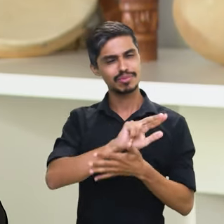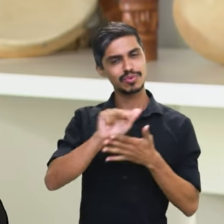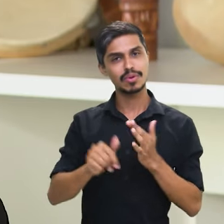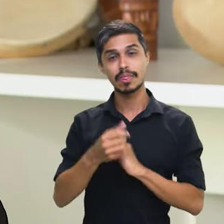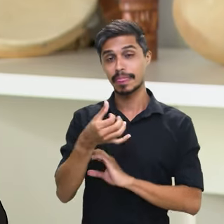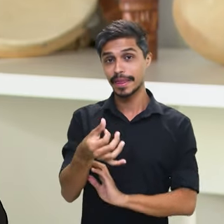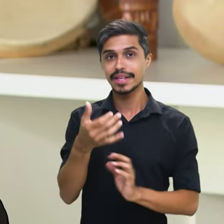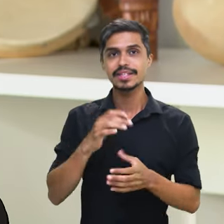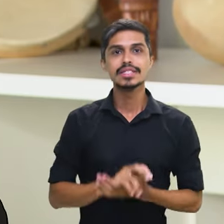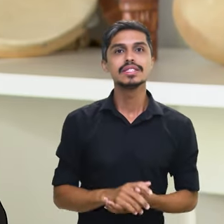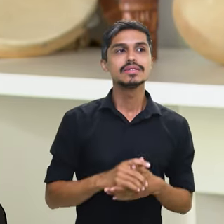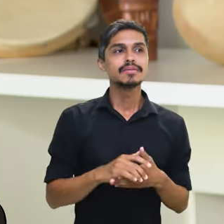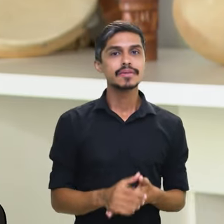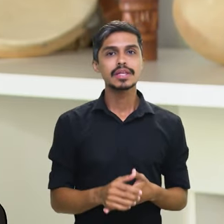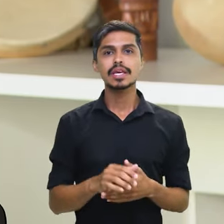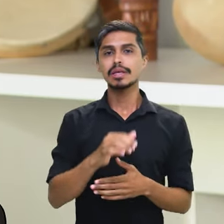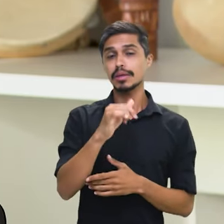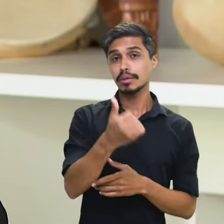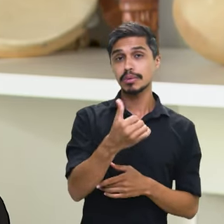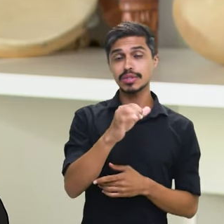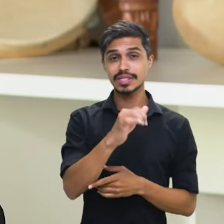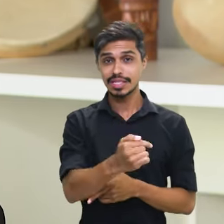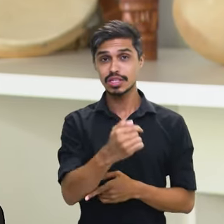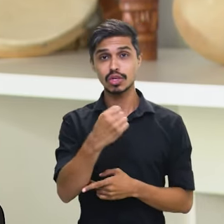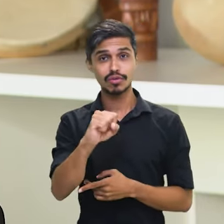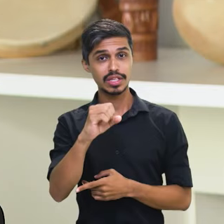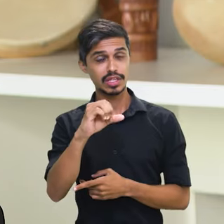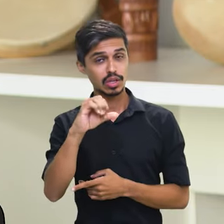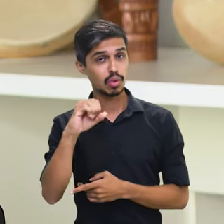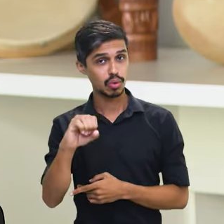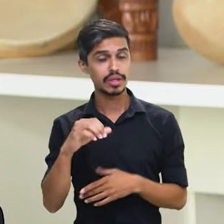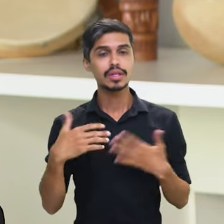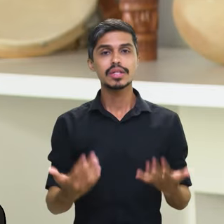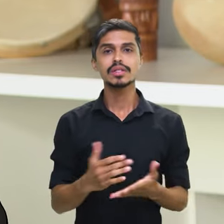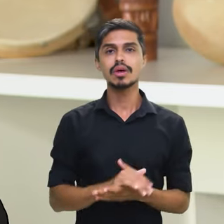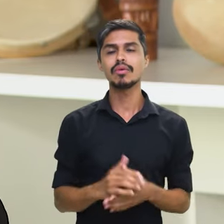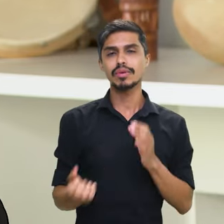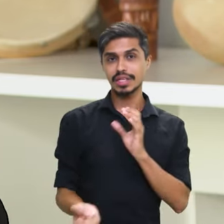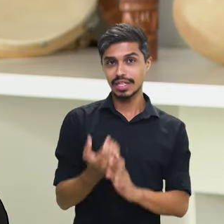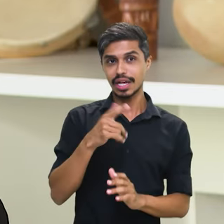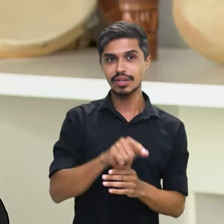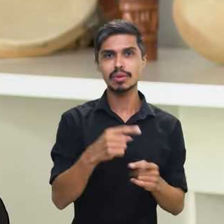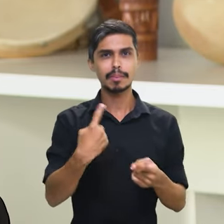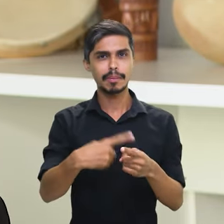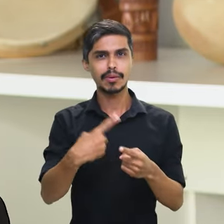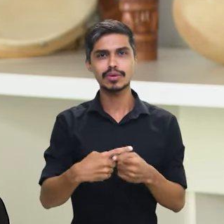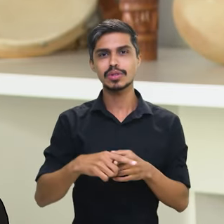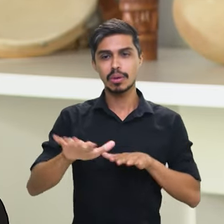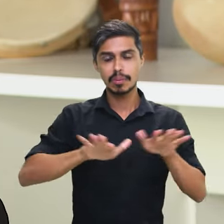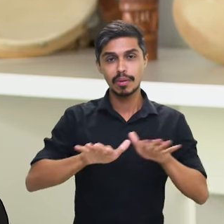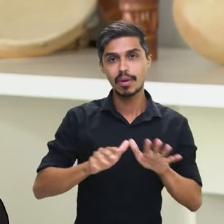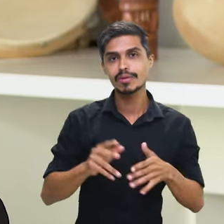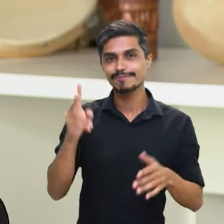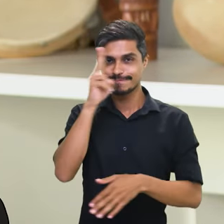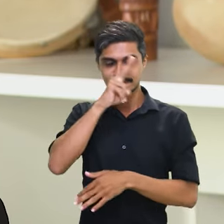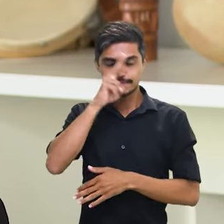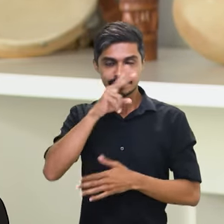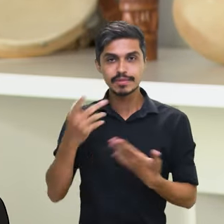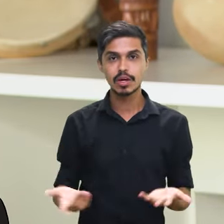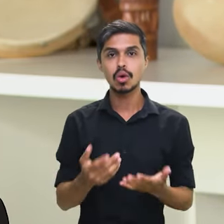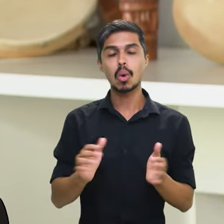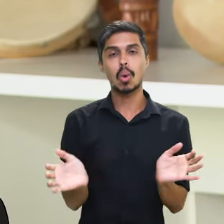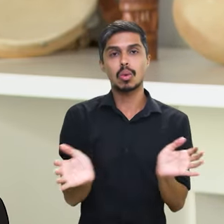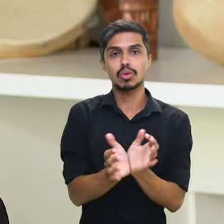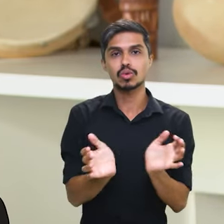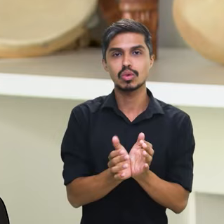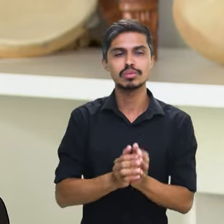Revolta dos Búzios, em 1798. A Fundação Palmares foi criada a partir de um movimento do Pró-Memória, um grupo